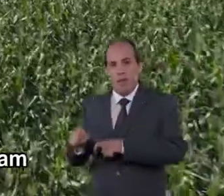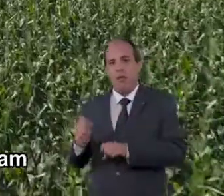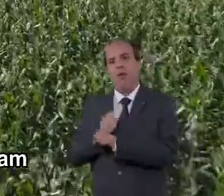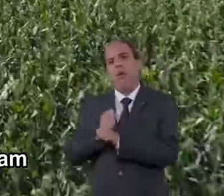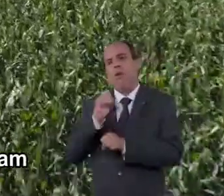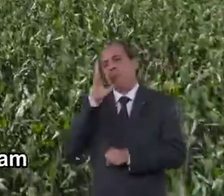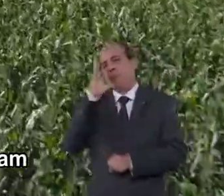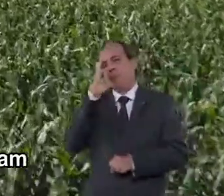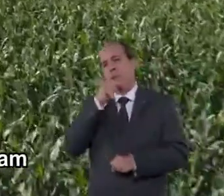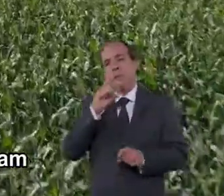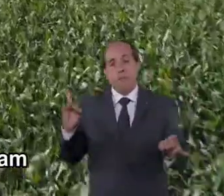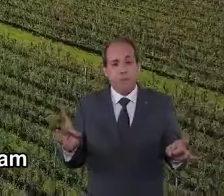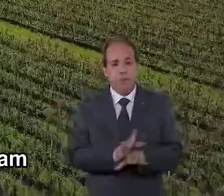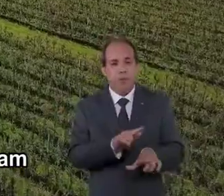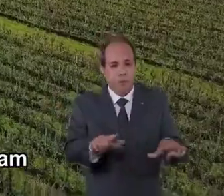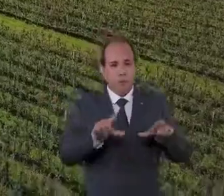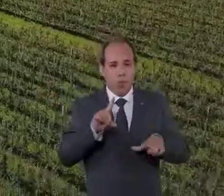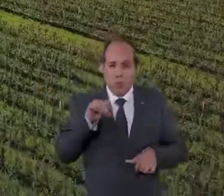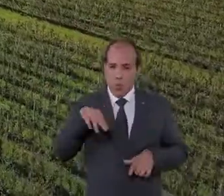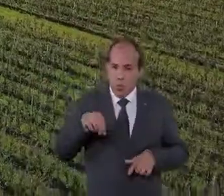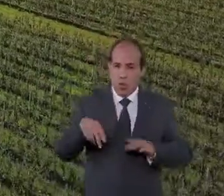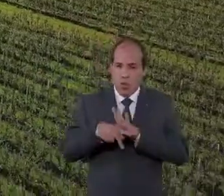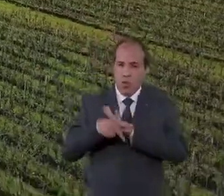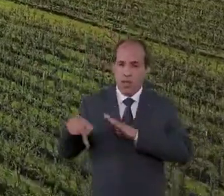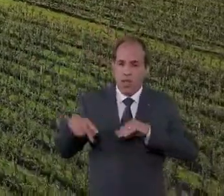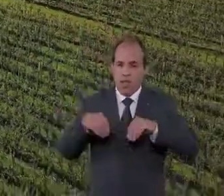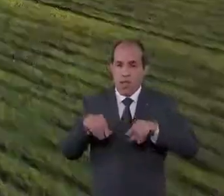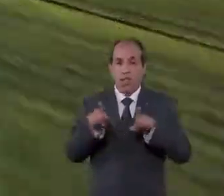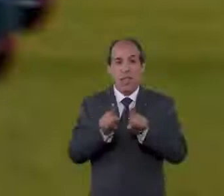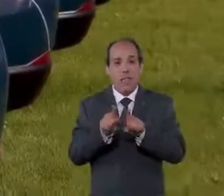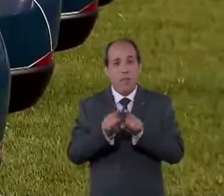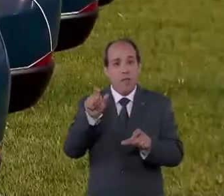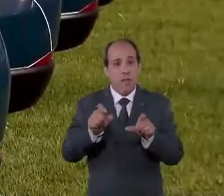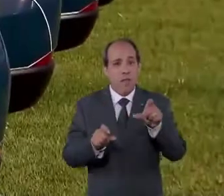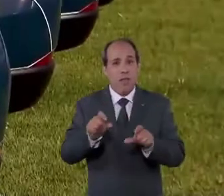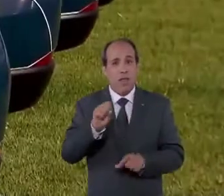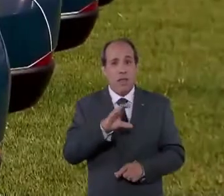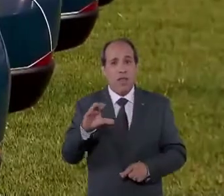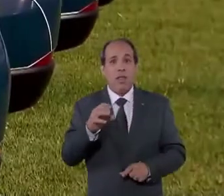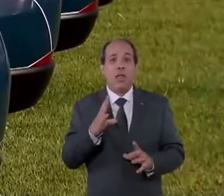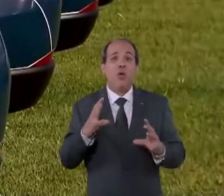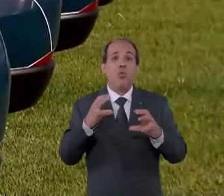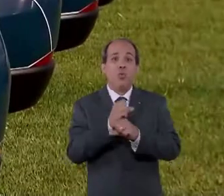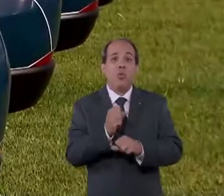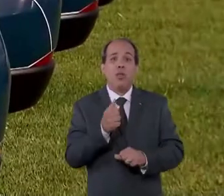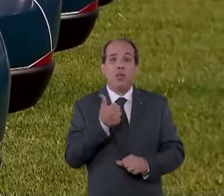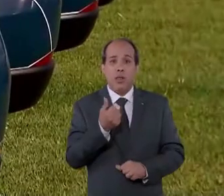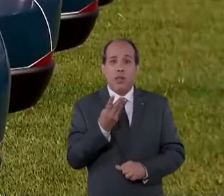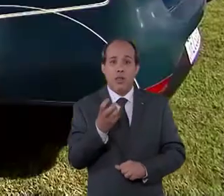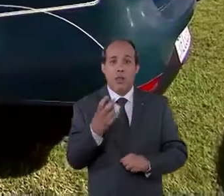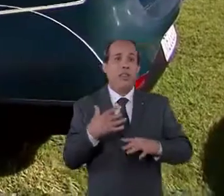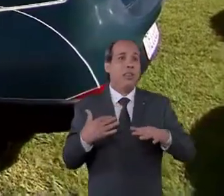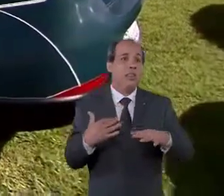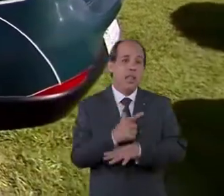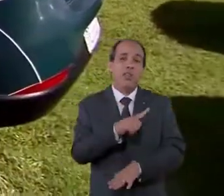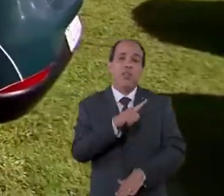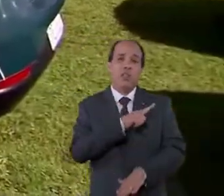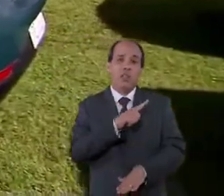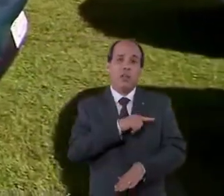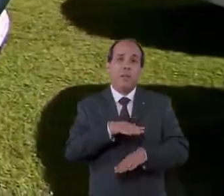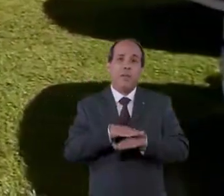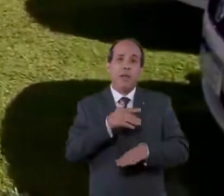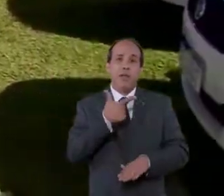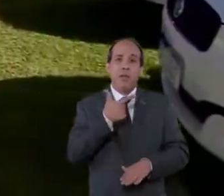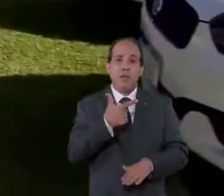campo que depois de décadas conquistaram o título de suas terras. E os catarinenses em 135 cidades vão